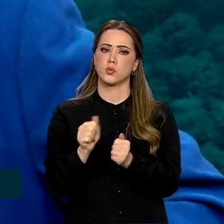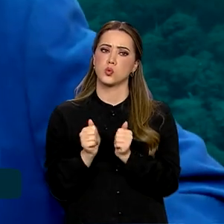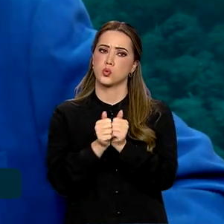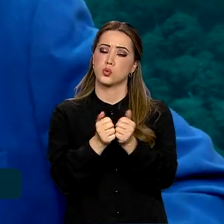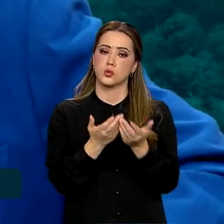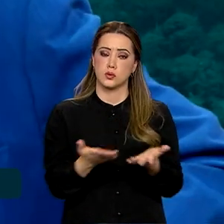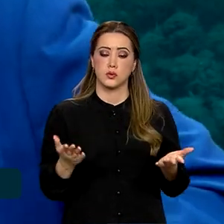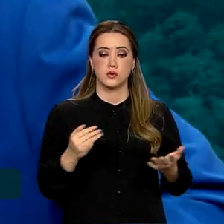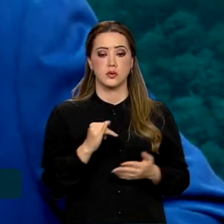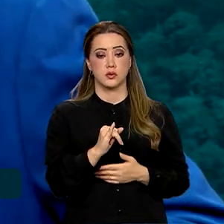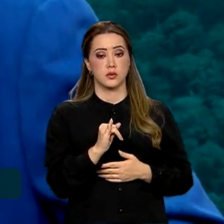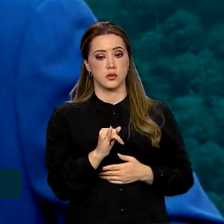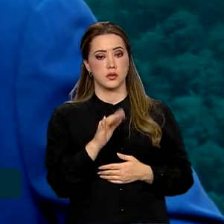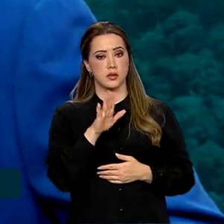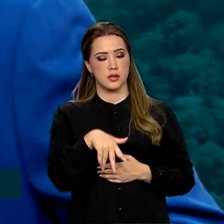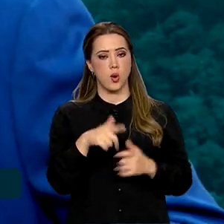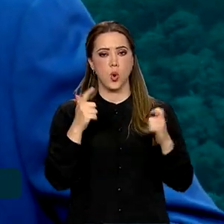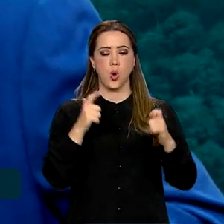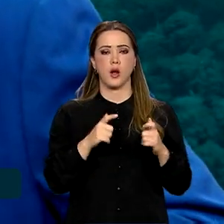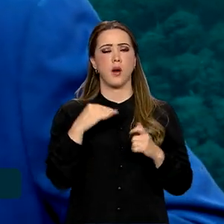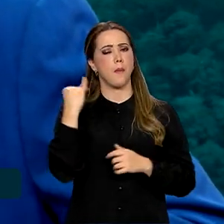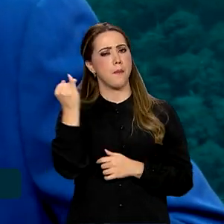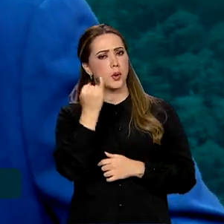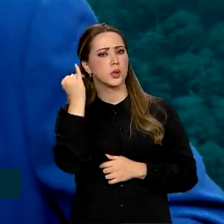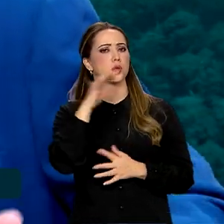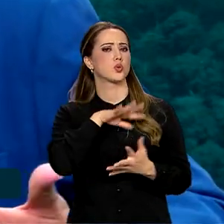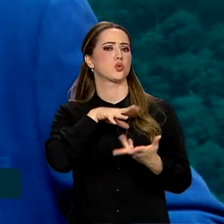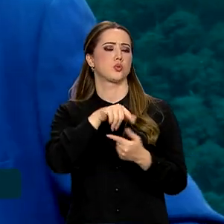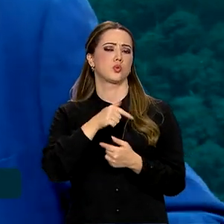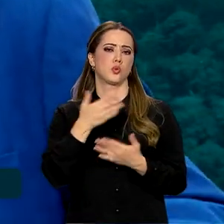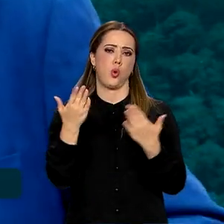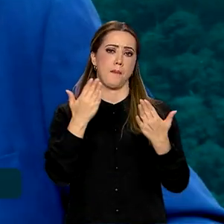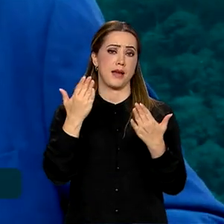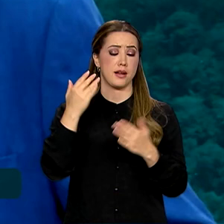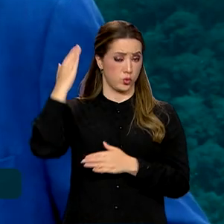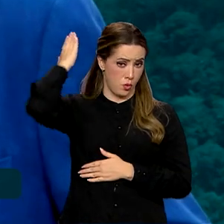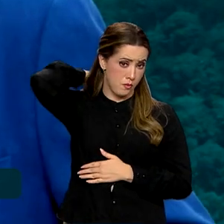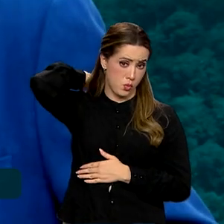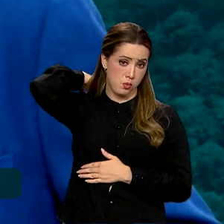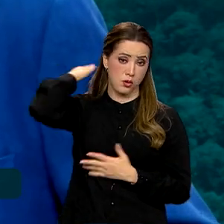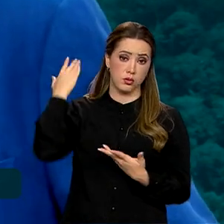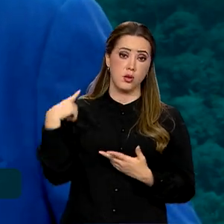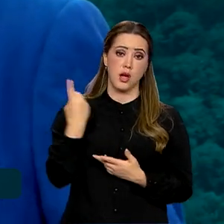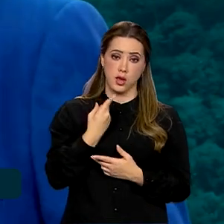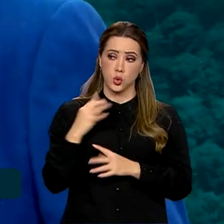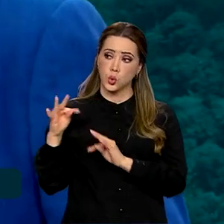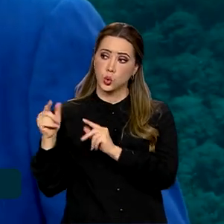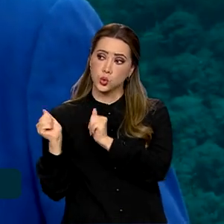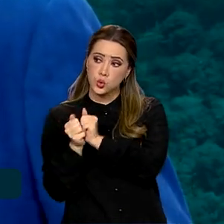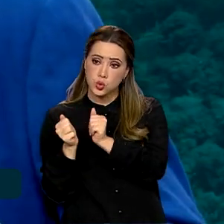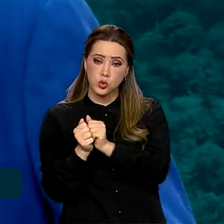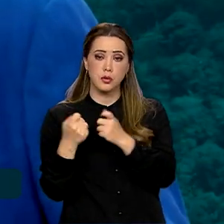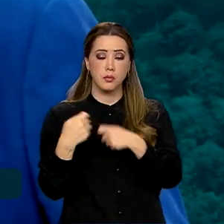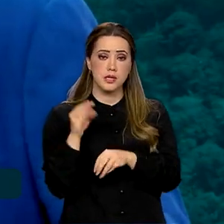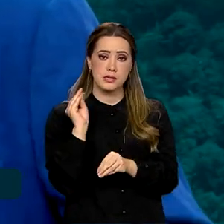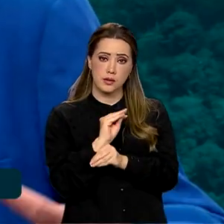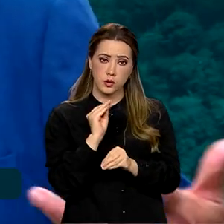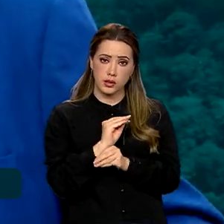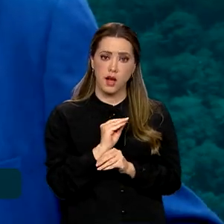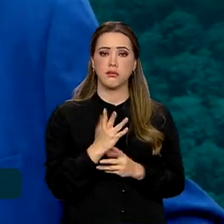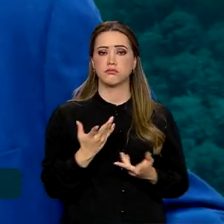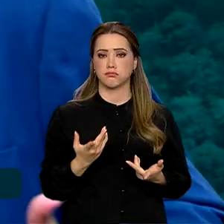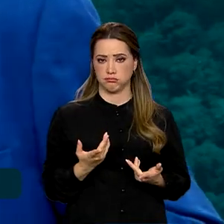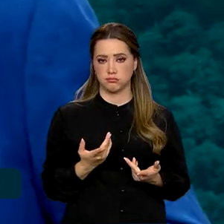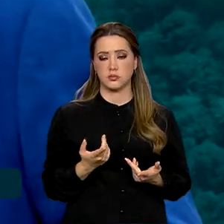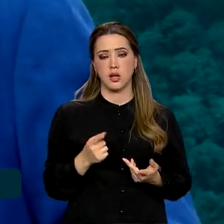Se é o pulmão do mundo, então, nós vamos todos que cuidar do pulmão do mundo junto. É isso que o Brasil